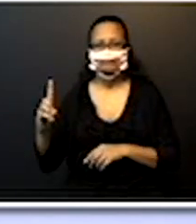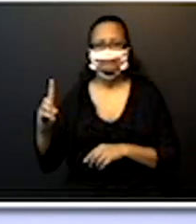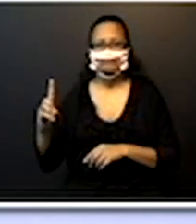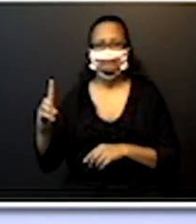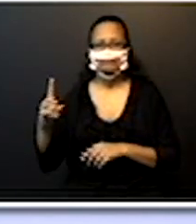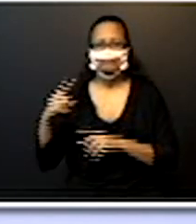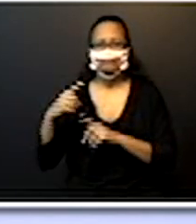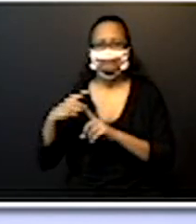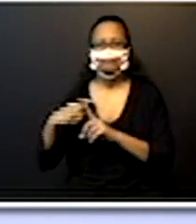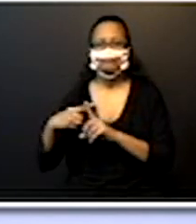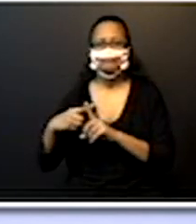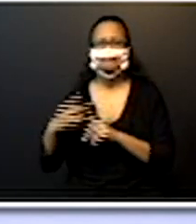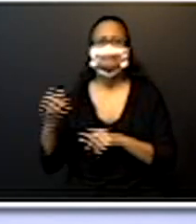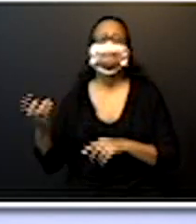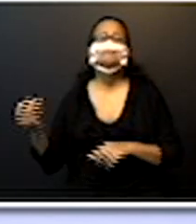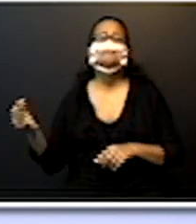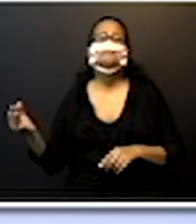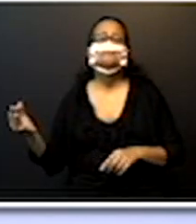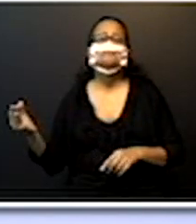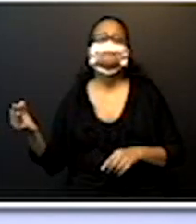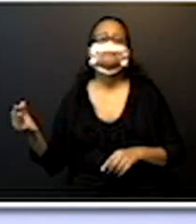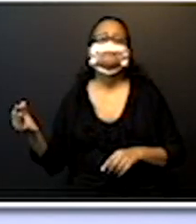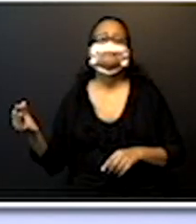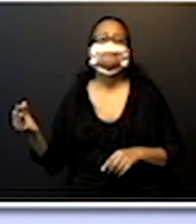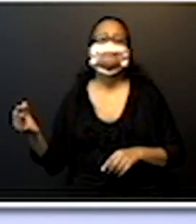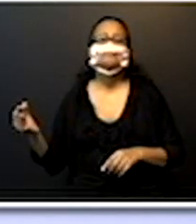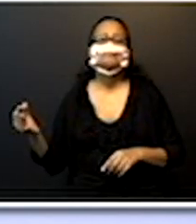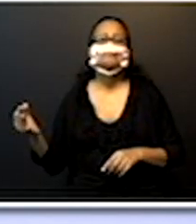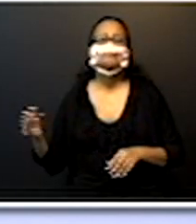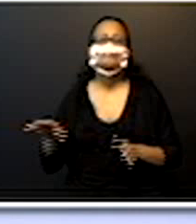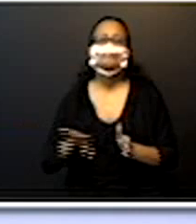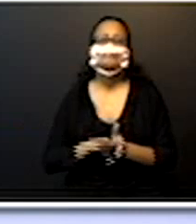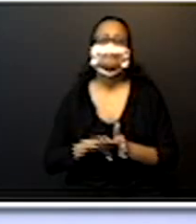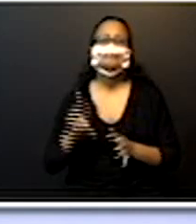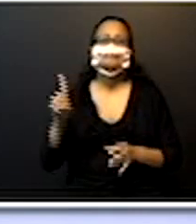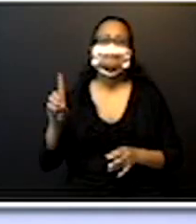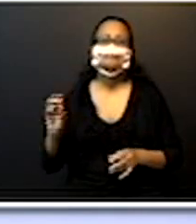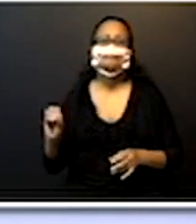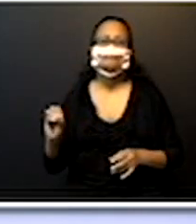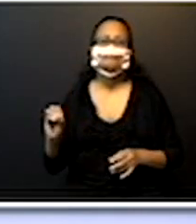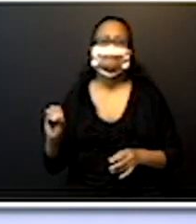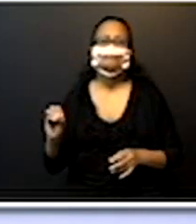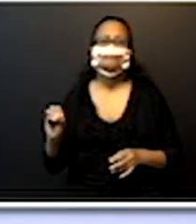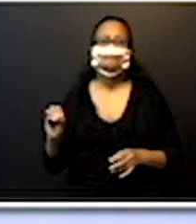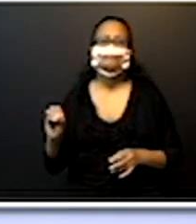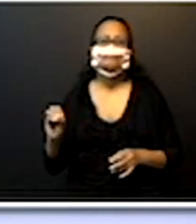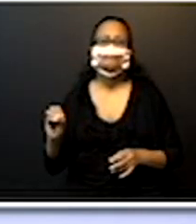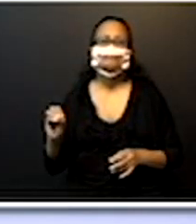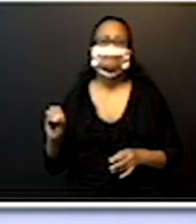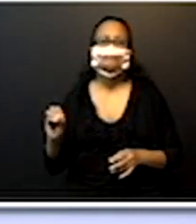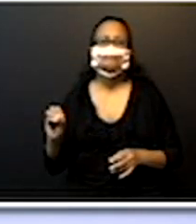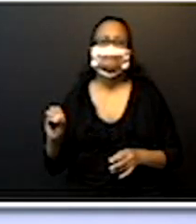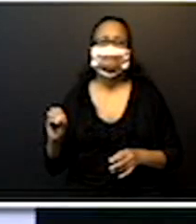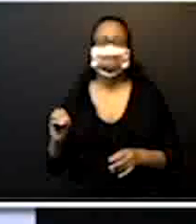mais quanto? Para dar 10? Olha como é vai ficar, bacana,